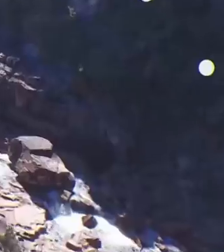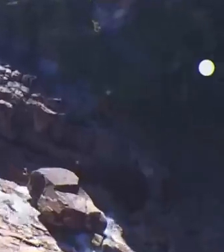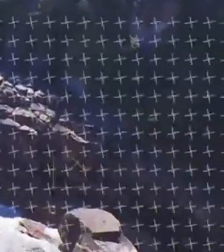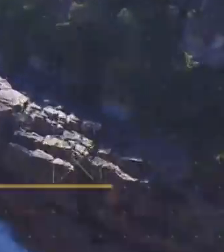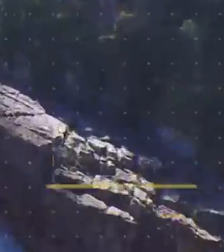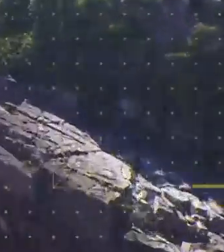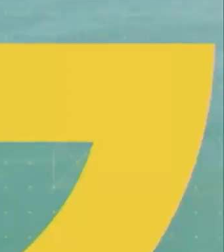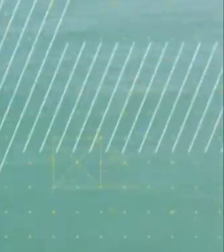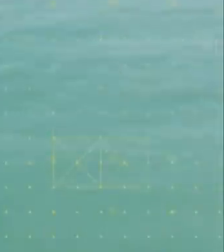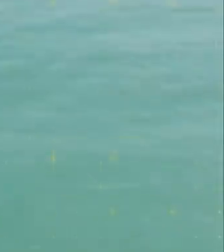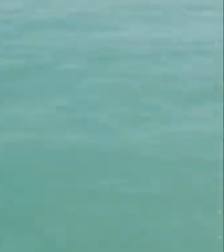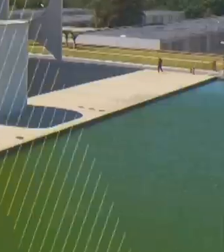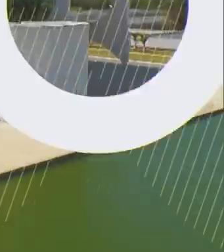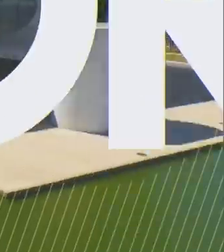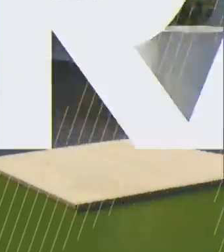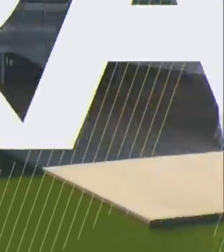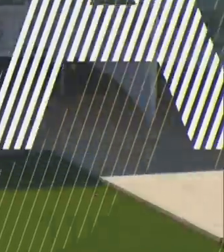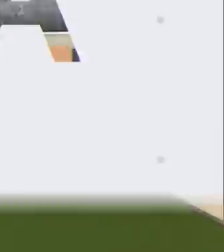Cleve.